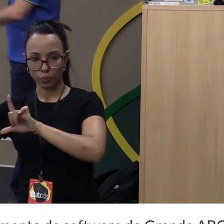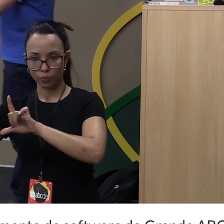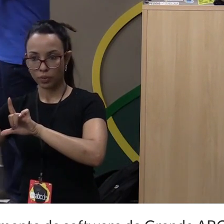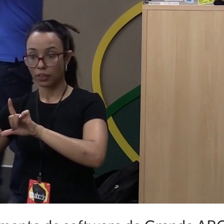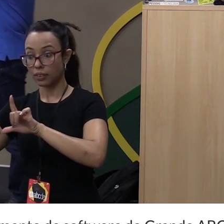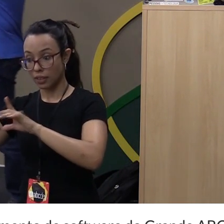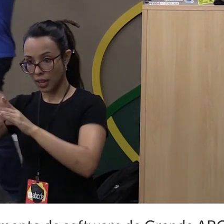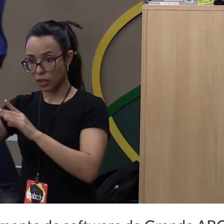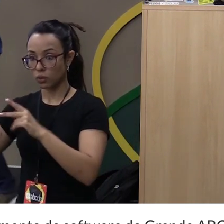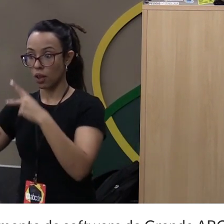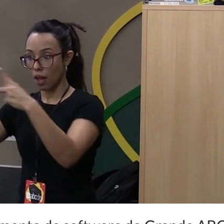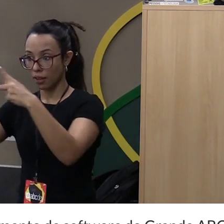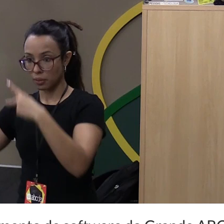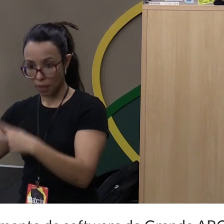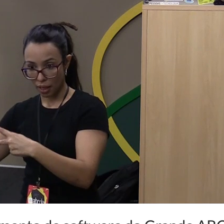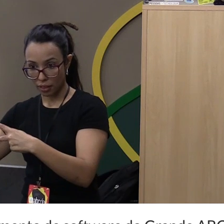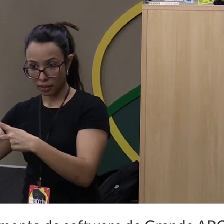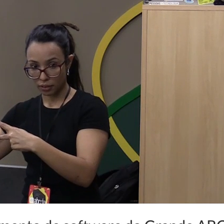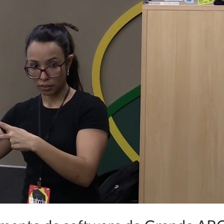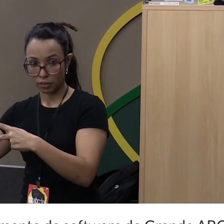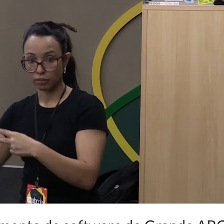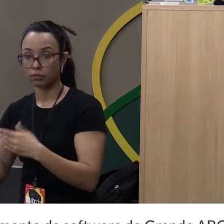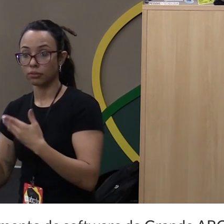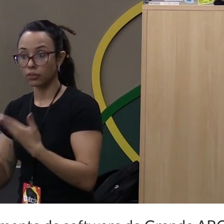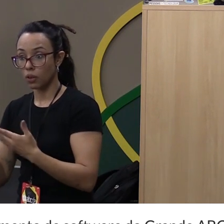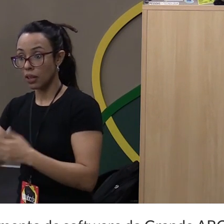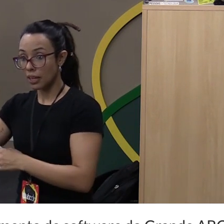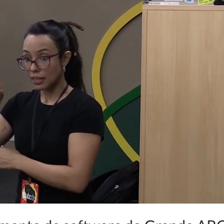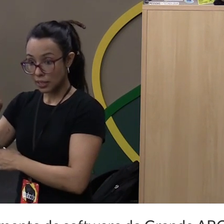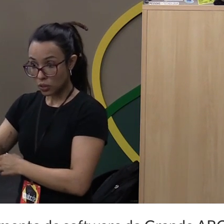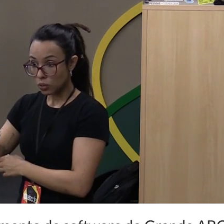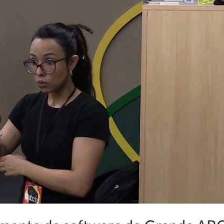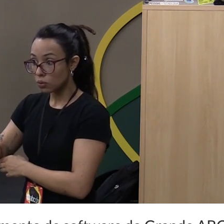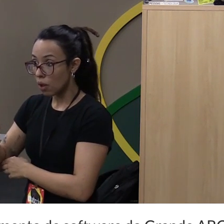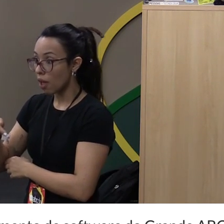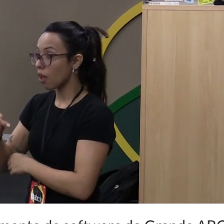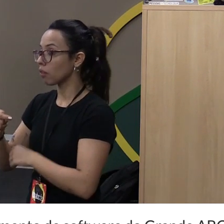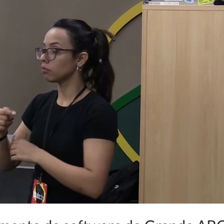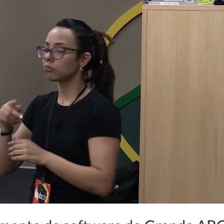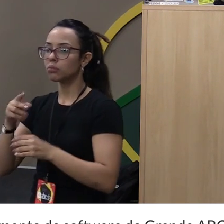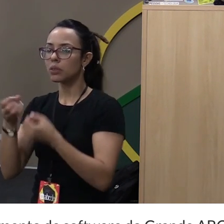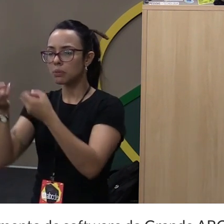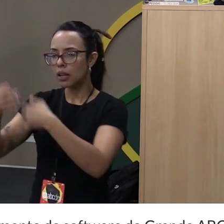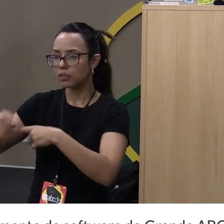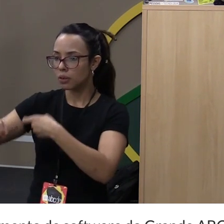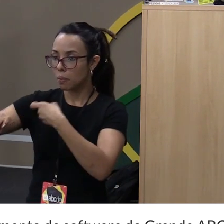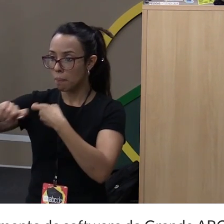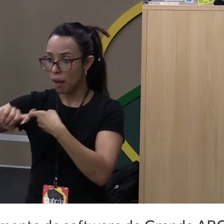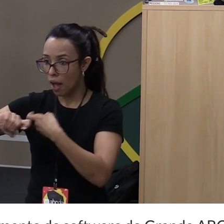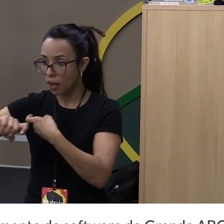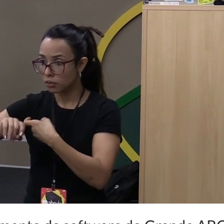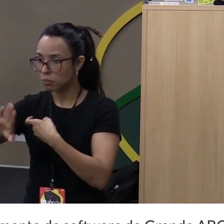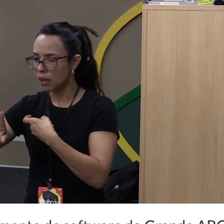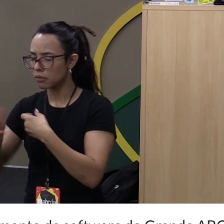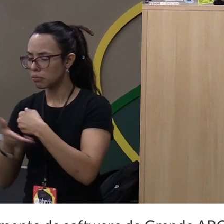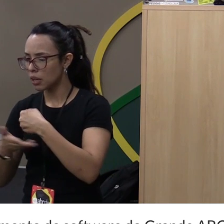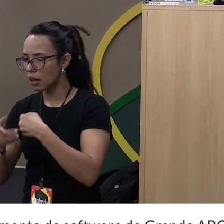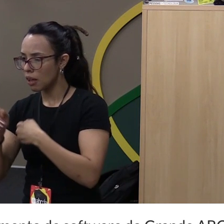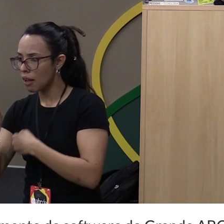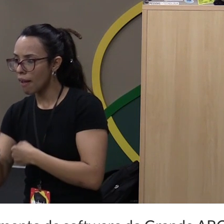para cada... Ah, isso é uma list comprehension, uma expressão em Python. Mas, basicamente, você lê assim.